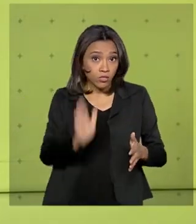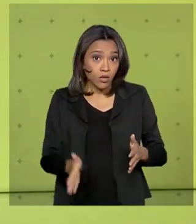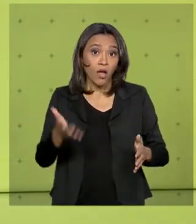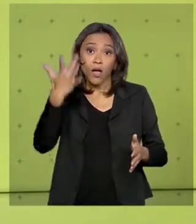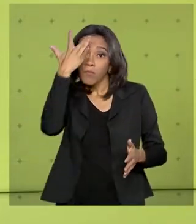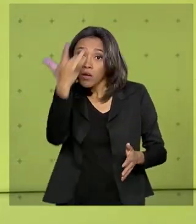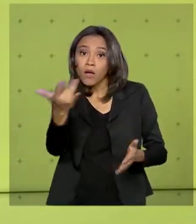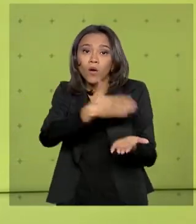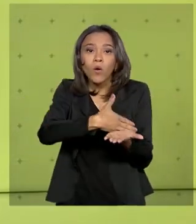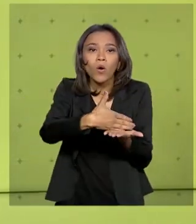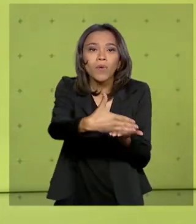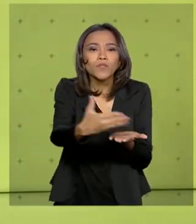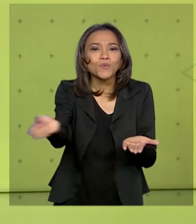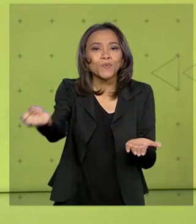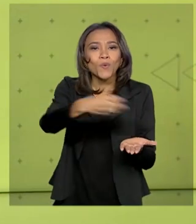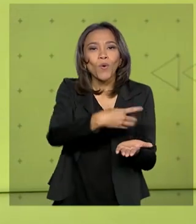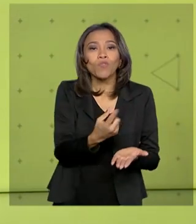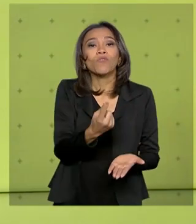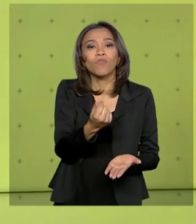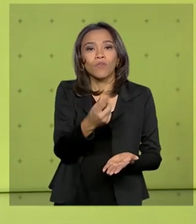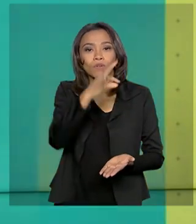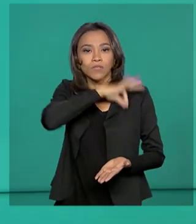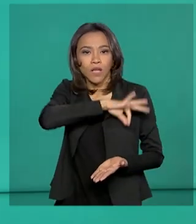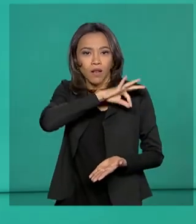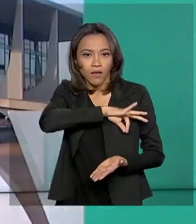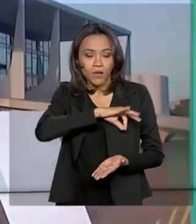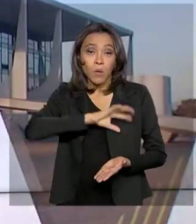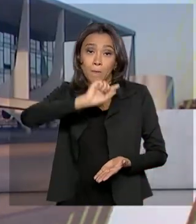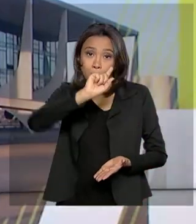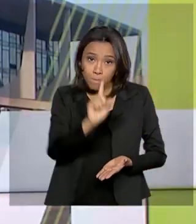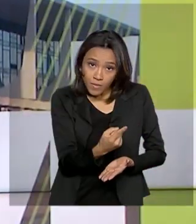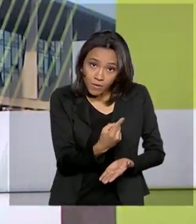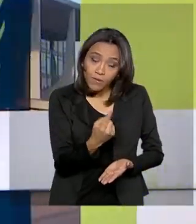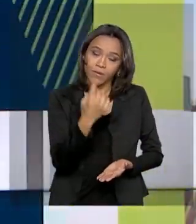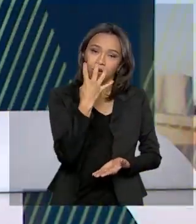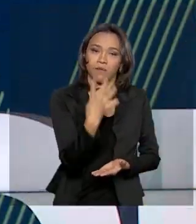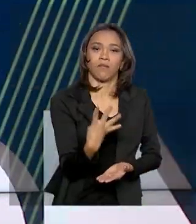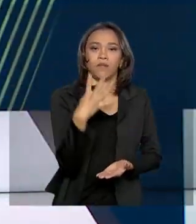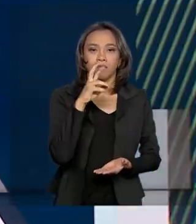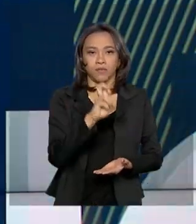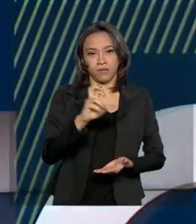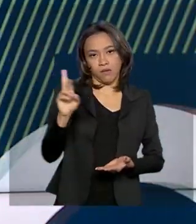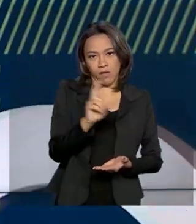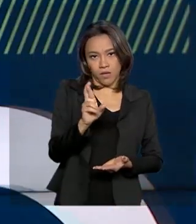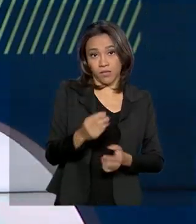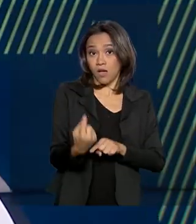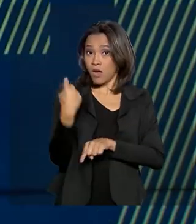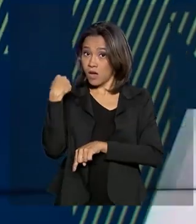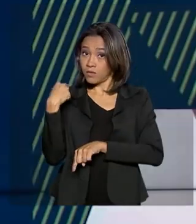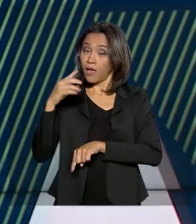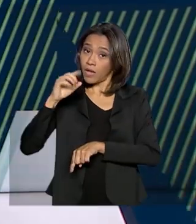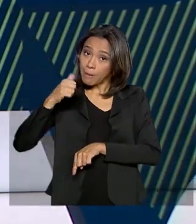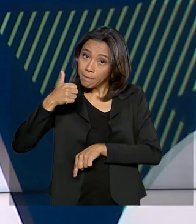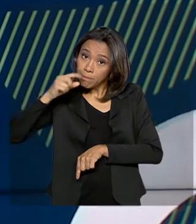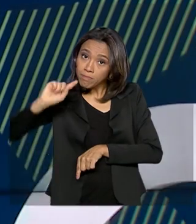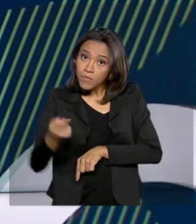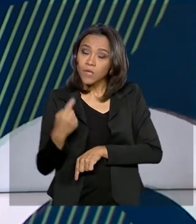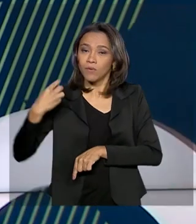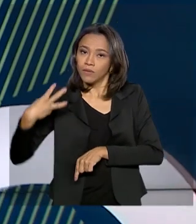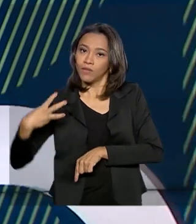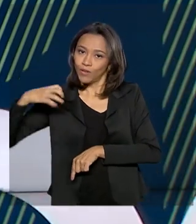amanhã o novo valor do salário mínimo de R$.045. O valor que inicialmente era de R$.039